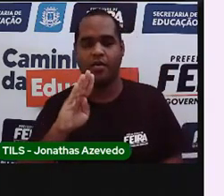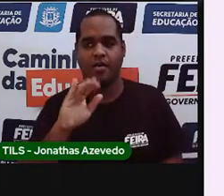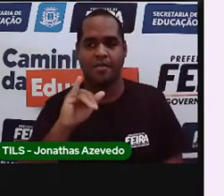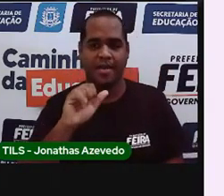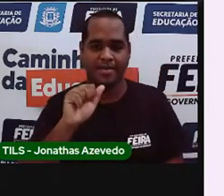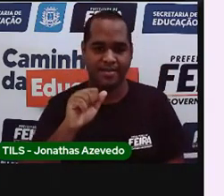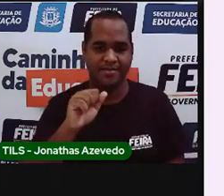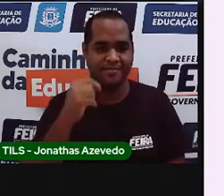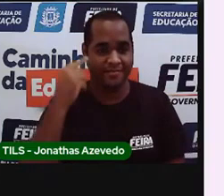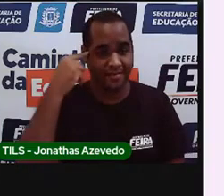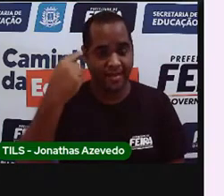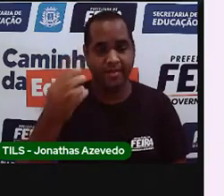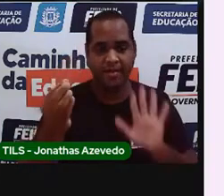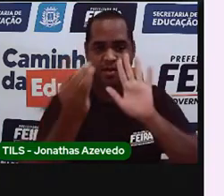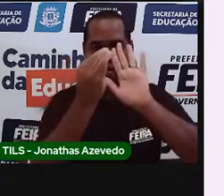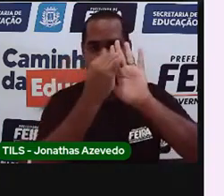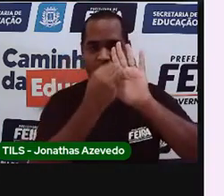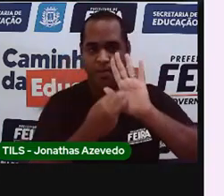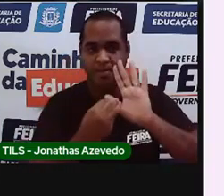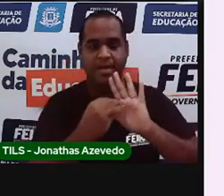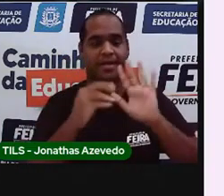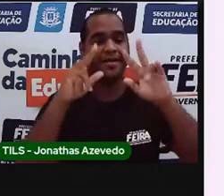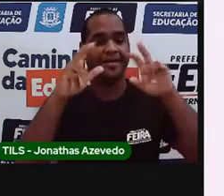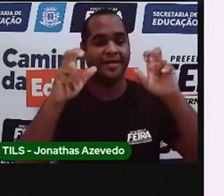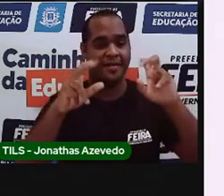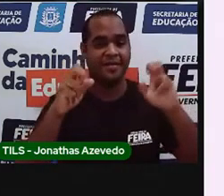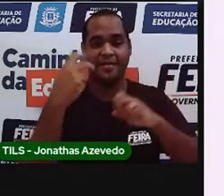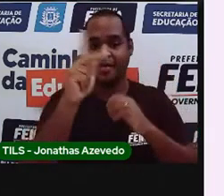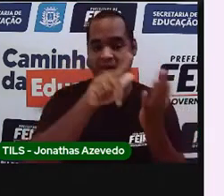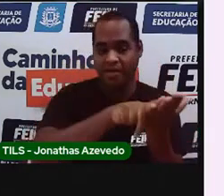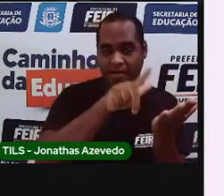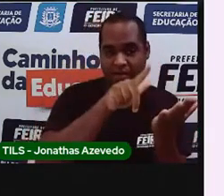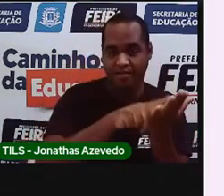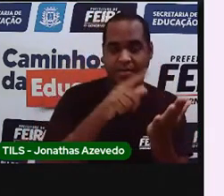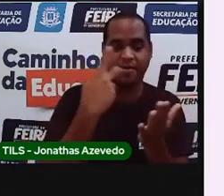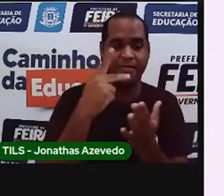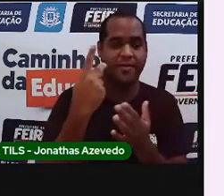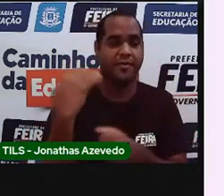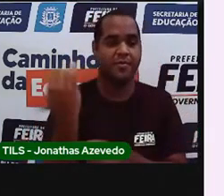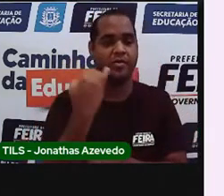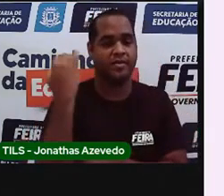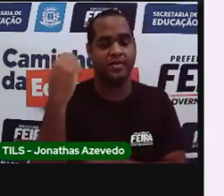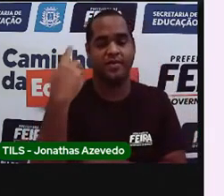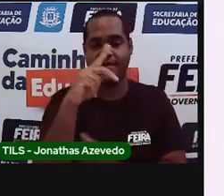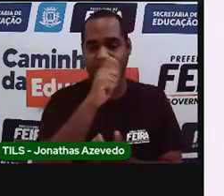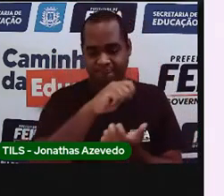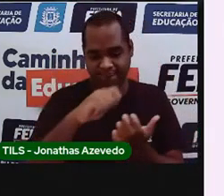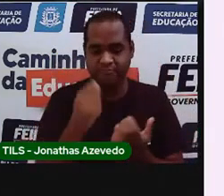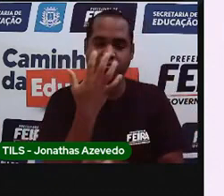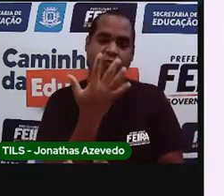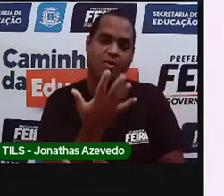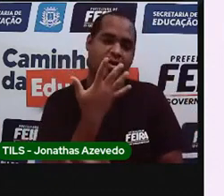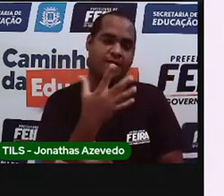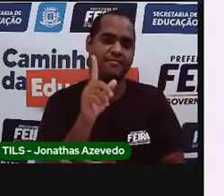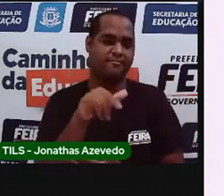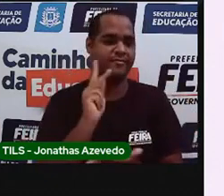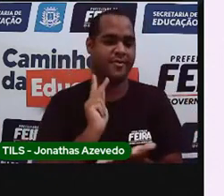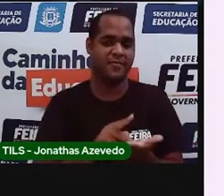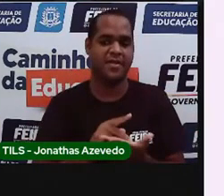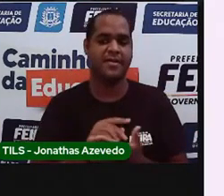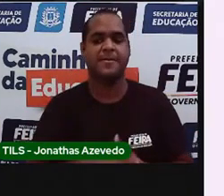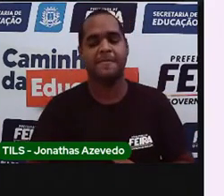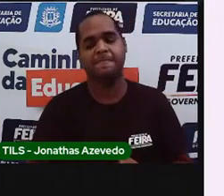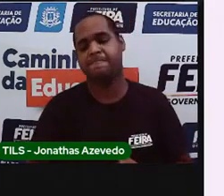Você vai colocar o título lá no seu cartaz e vai fazer o desenho bem colorido e coloca lá.